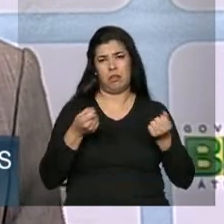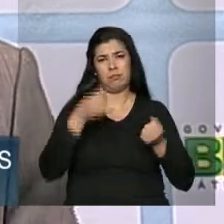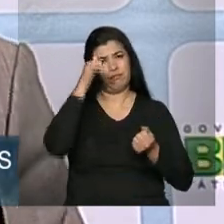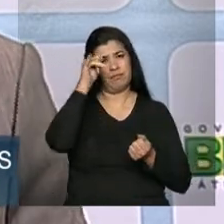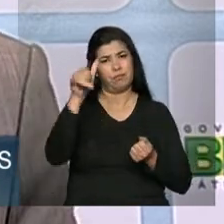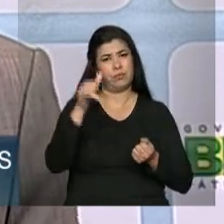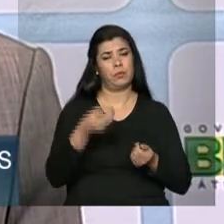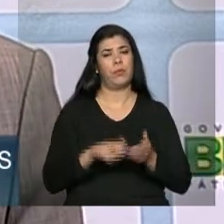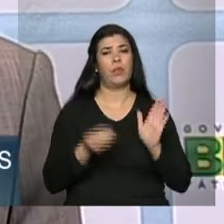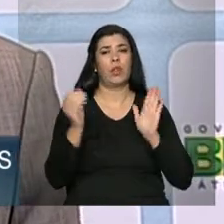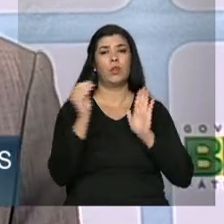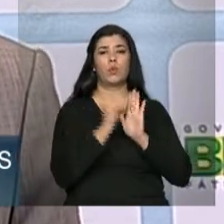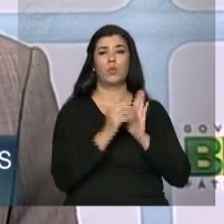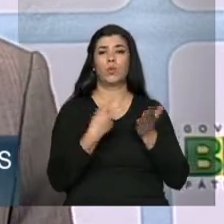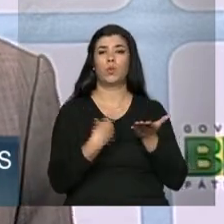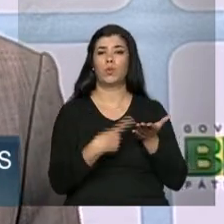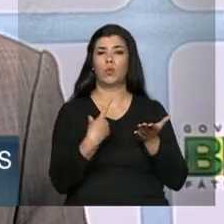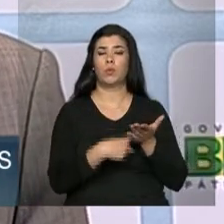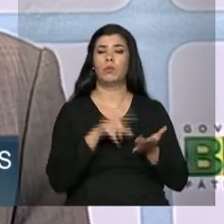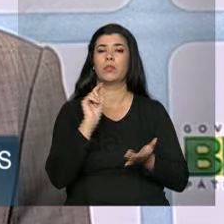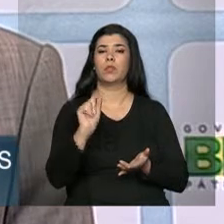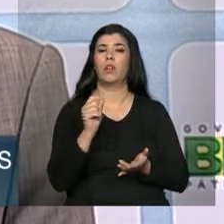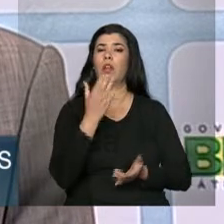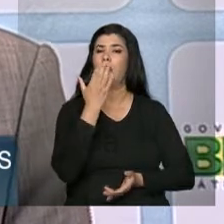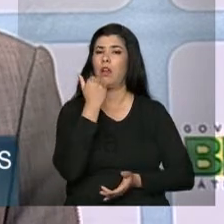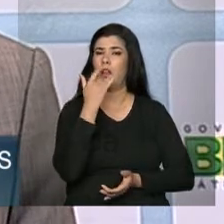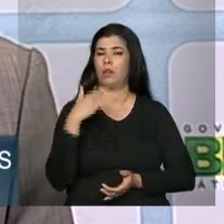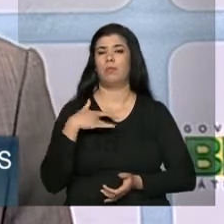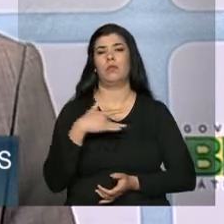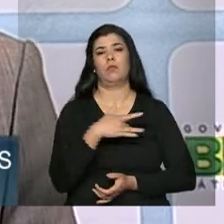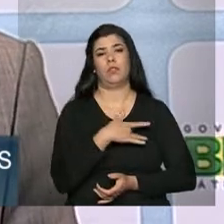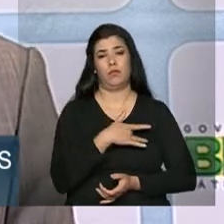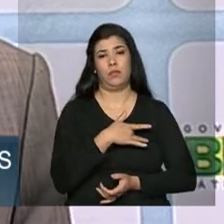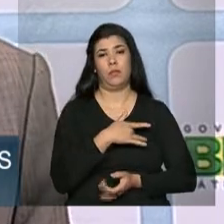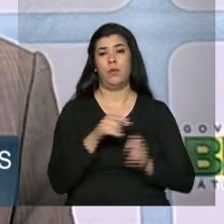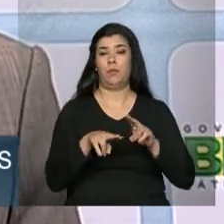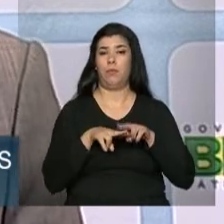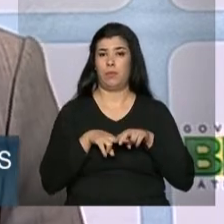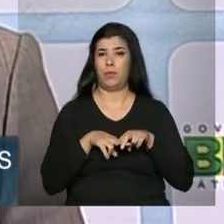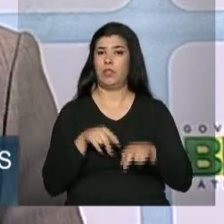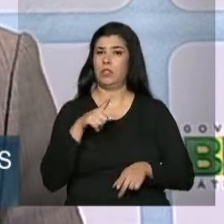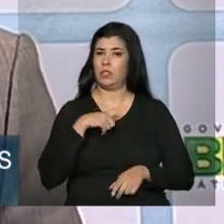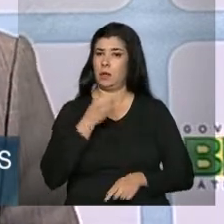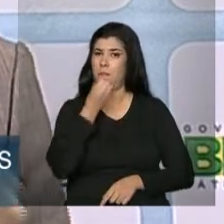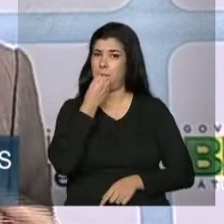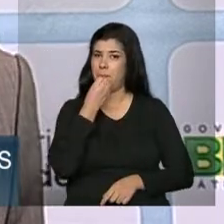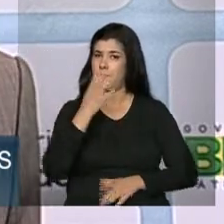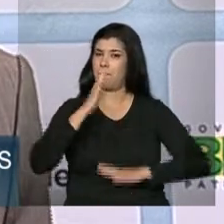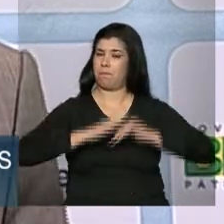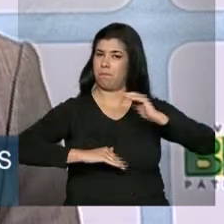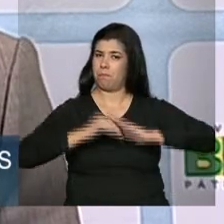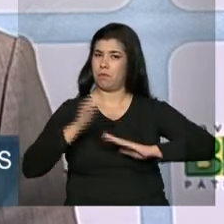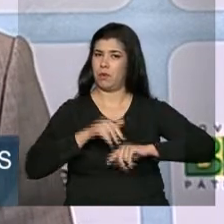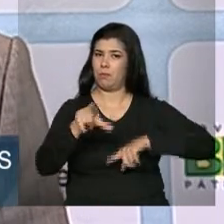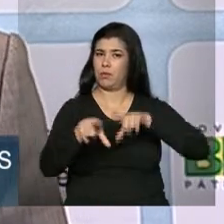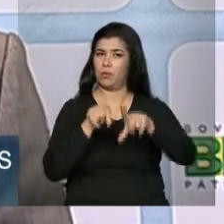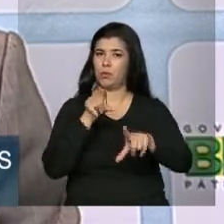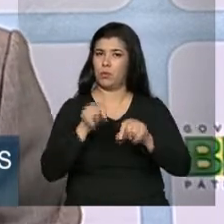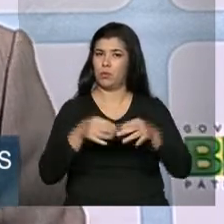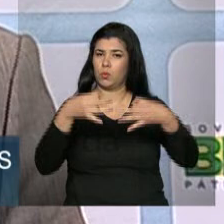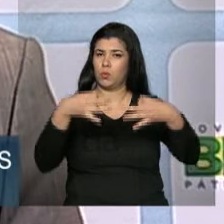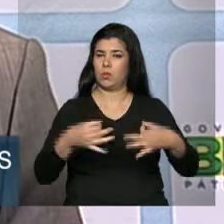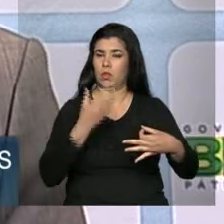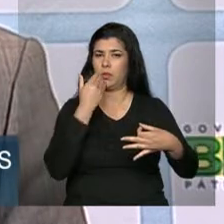colocar na agenda dos brasileiros a alimentação saudável. E, portanto, bons hábitos, escolha bem dos seus alimentos,